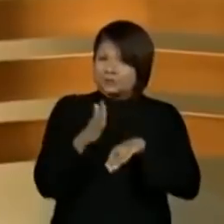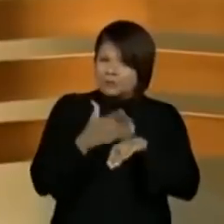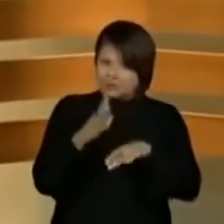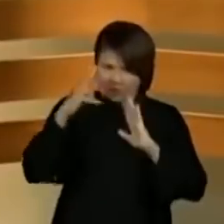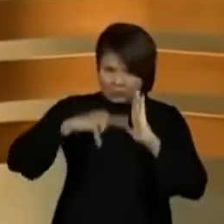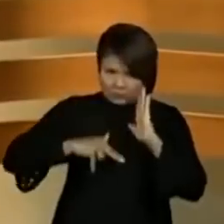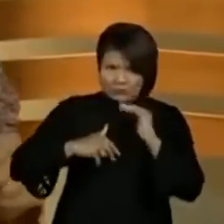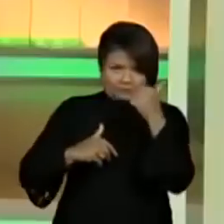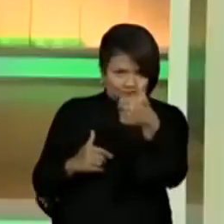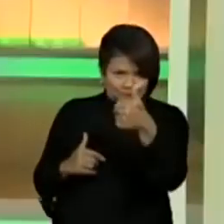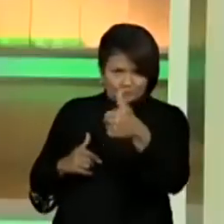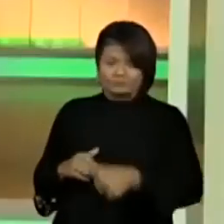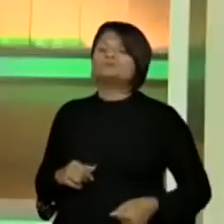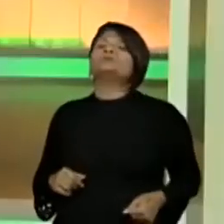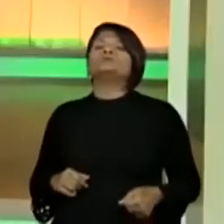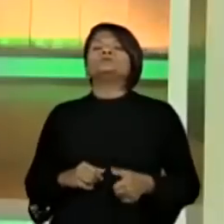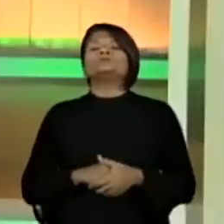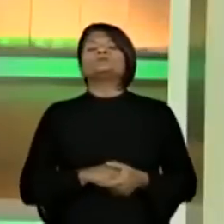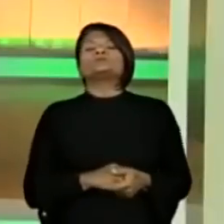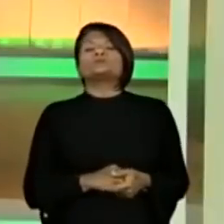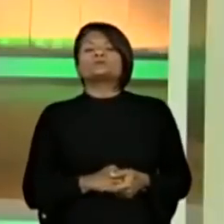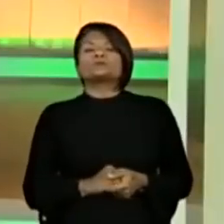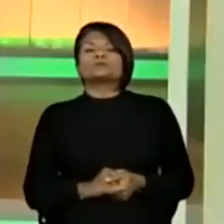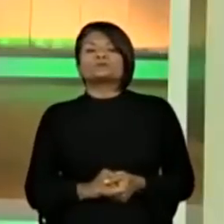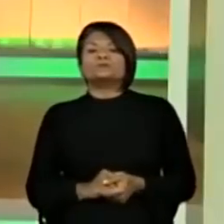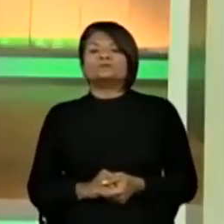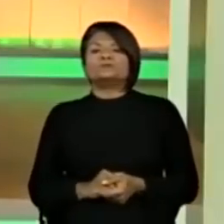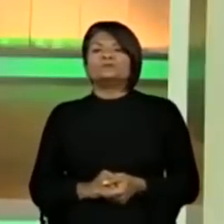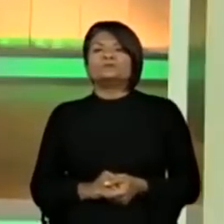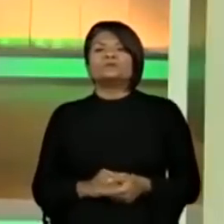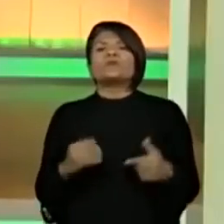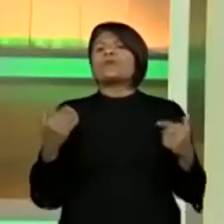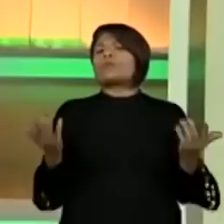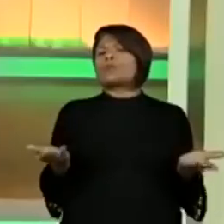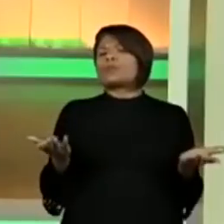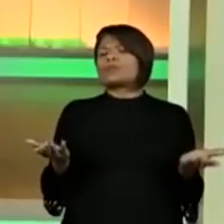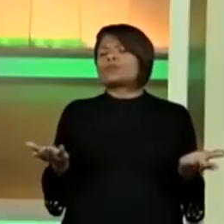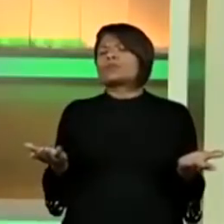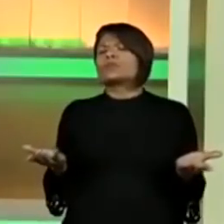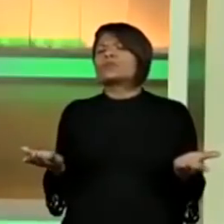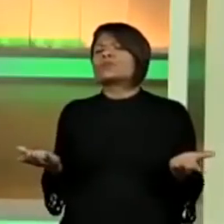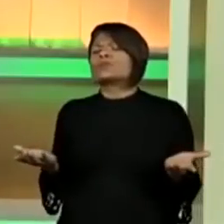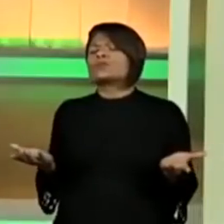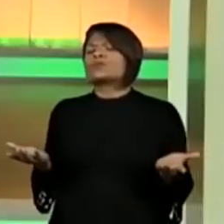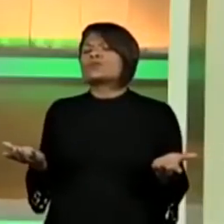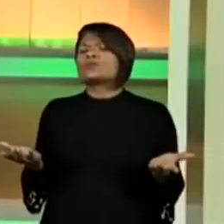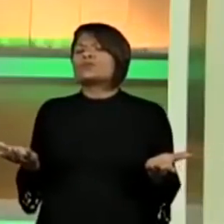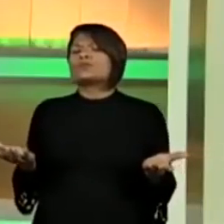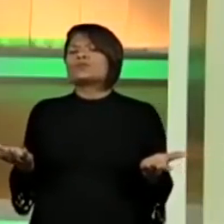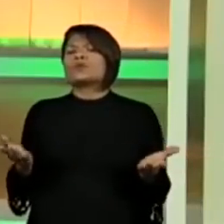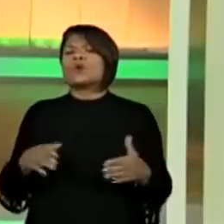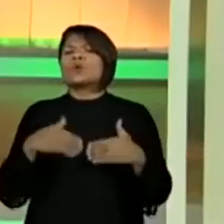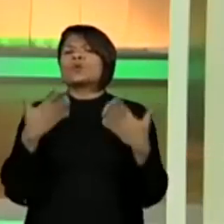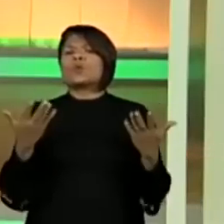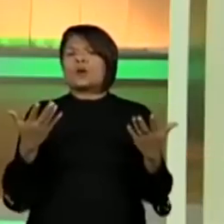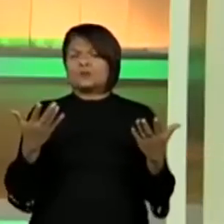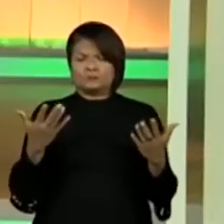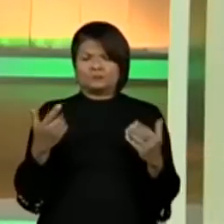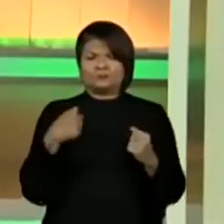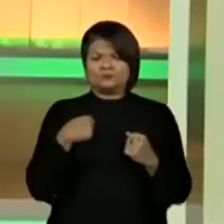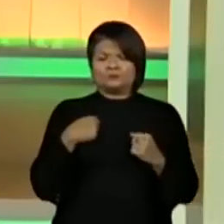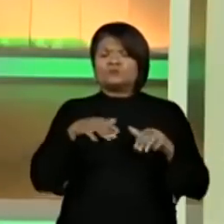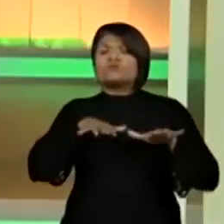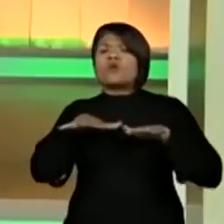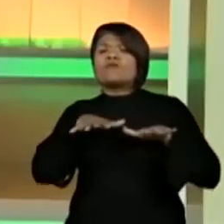leitura. Tudo bem? Vamos lá? Qual que é o movimento? O movimento é ir e voltar.